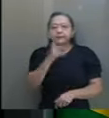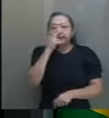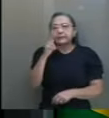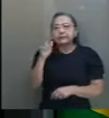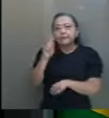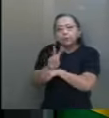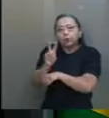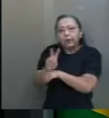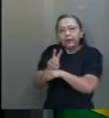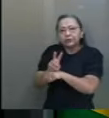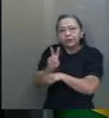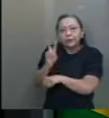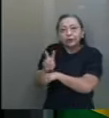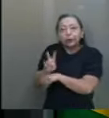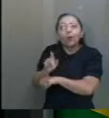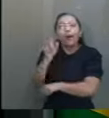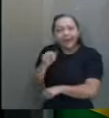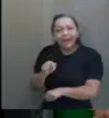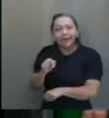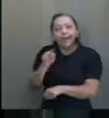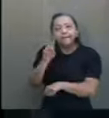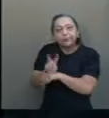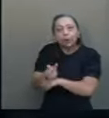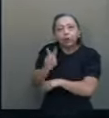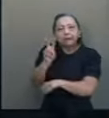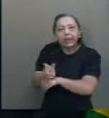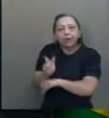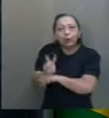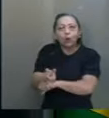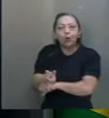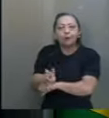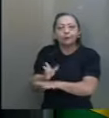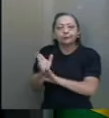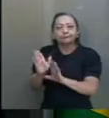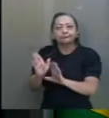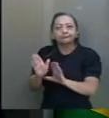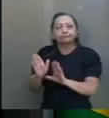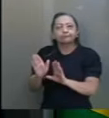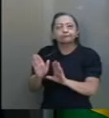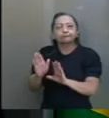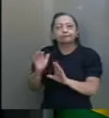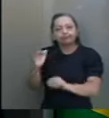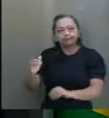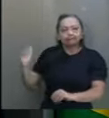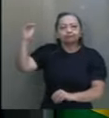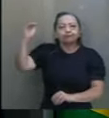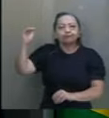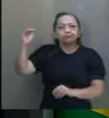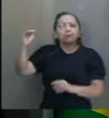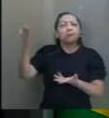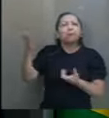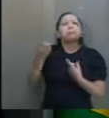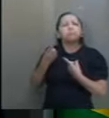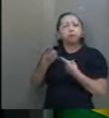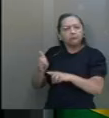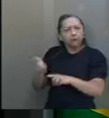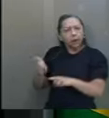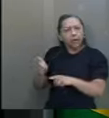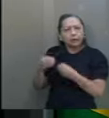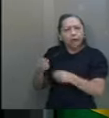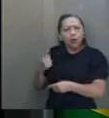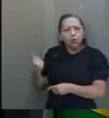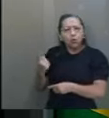aquele protetor mor que faz que um poder acabe